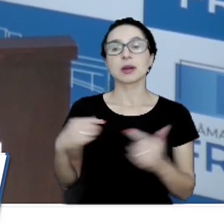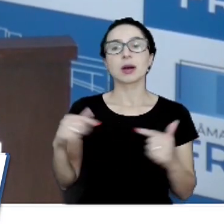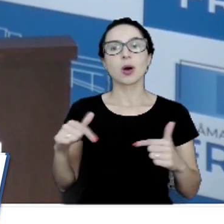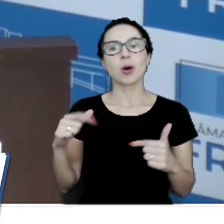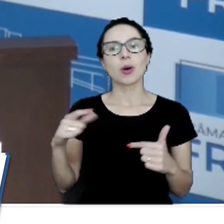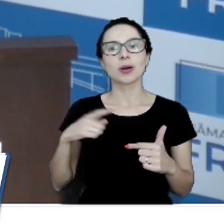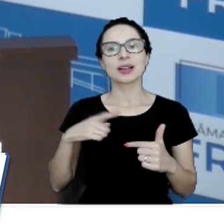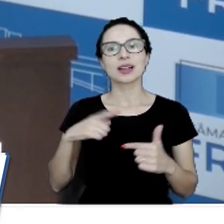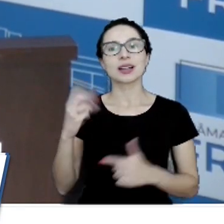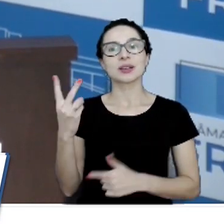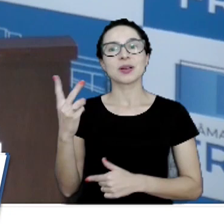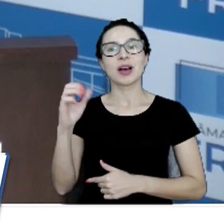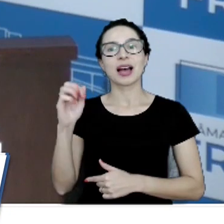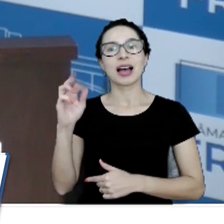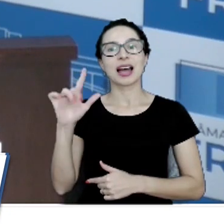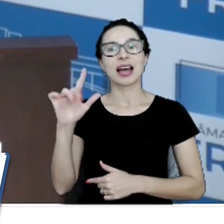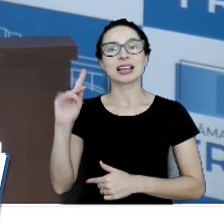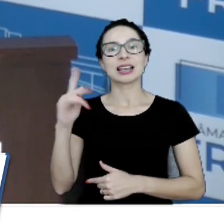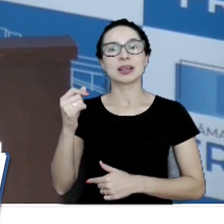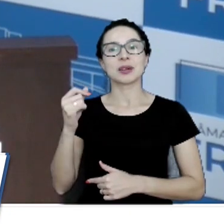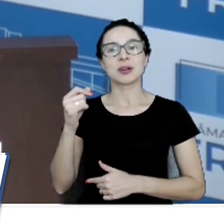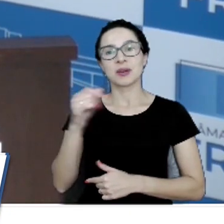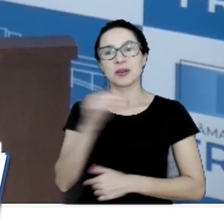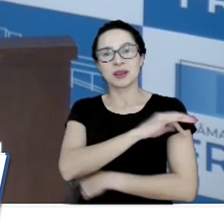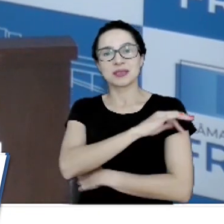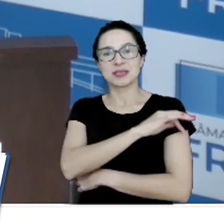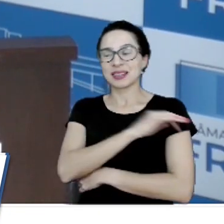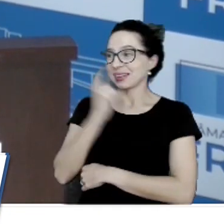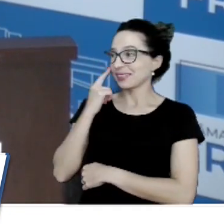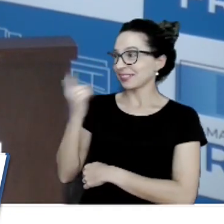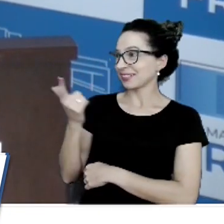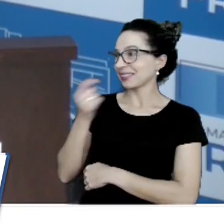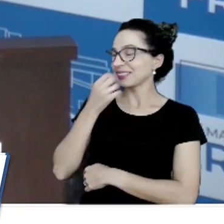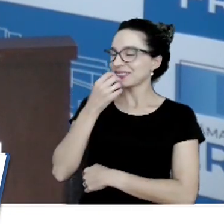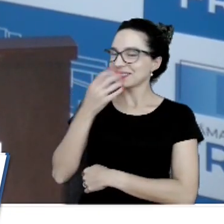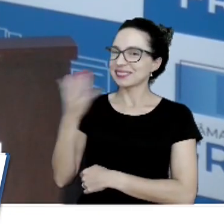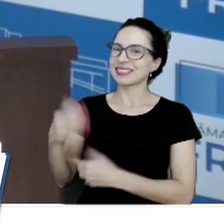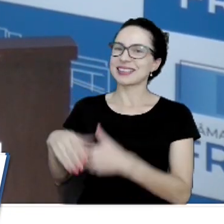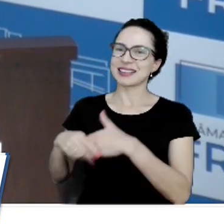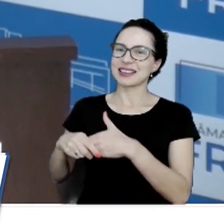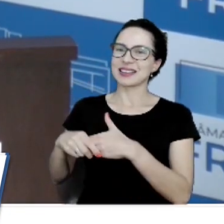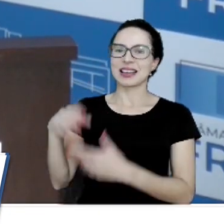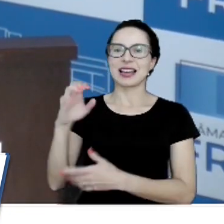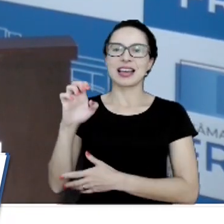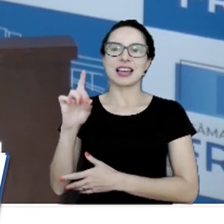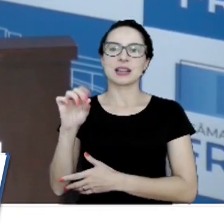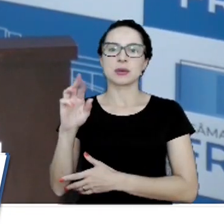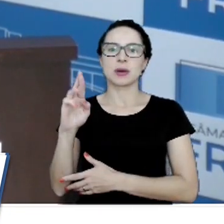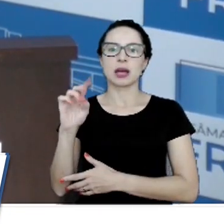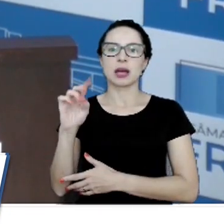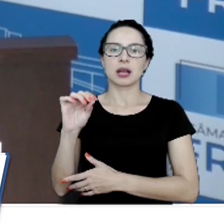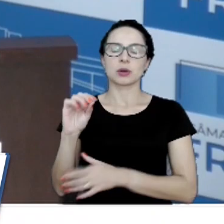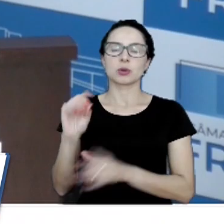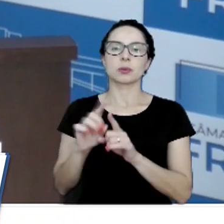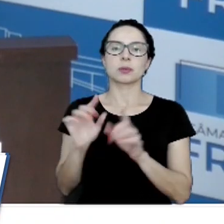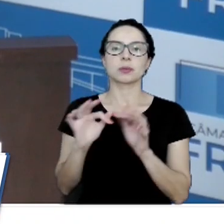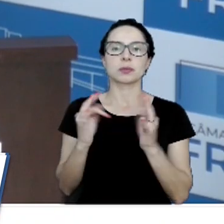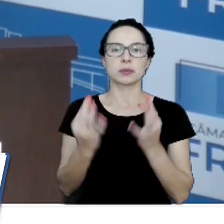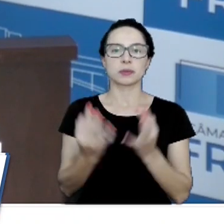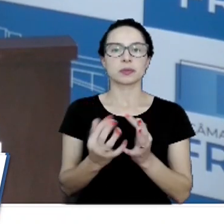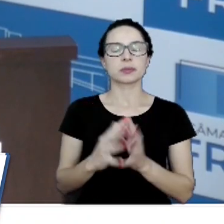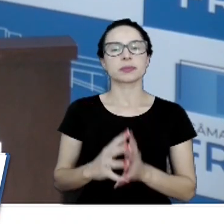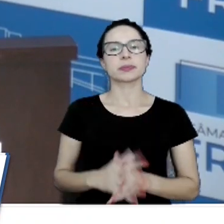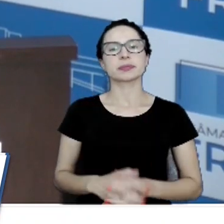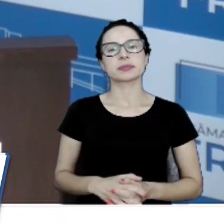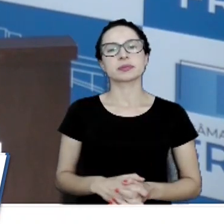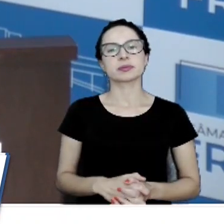Carlin da farmácia aqui, bom vê-lo aqui viu Carlin, cumprimento Eduardo e sua família. Eu